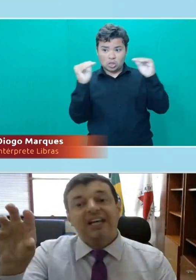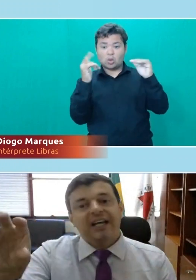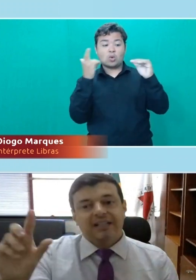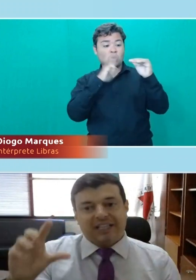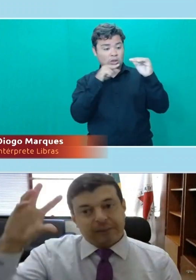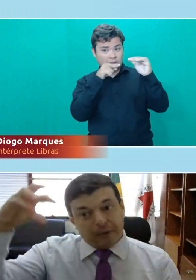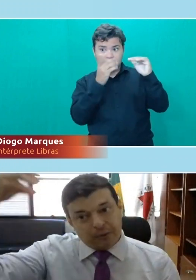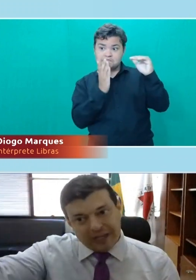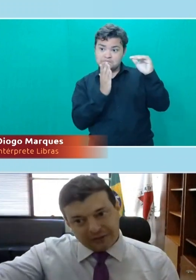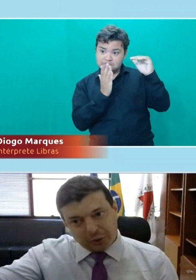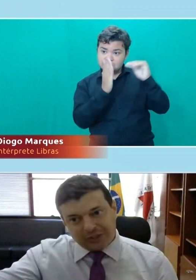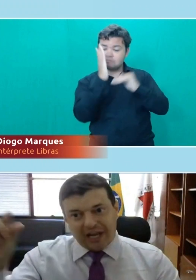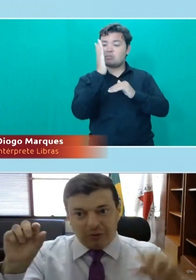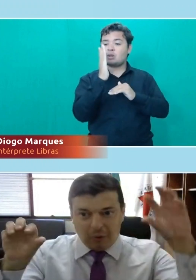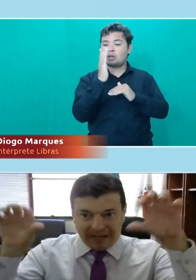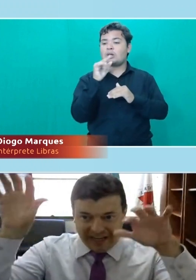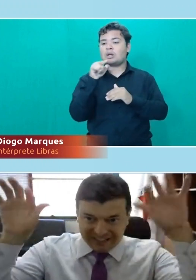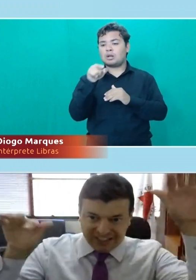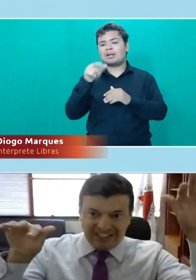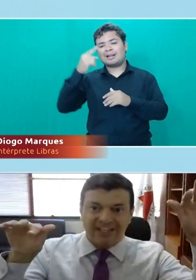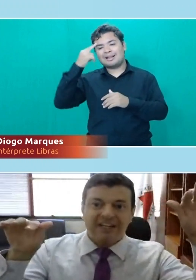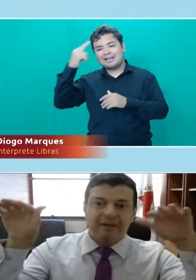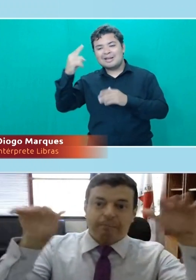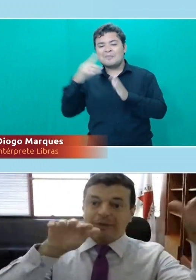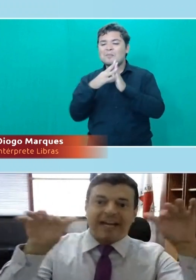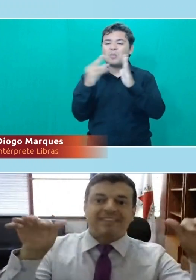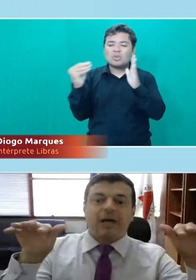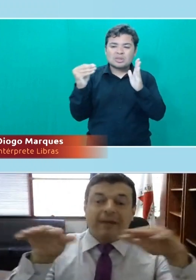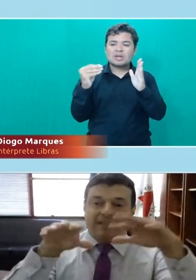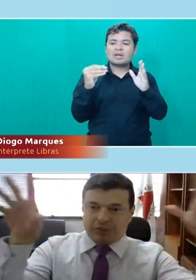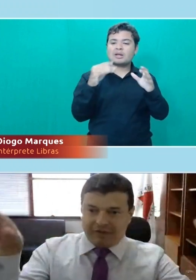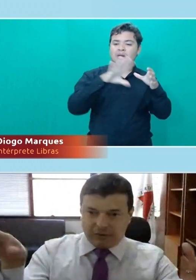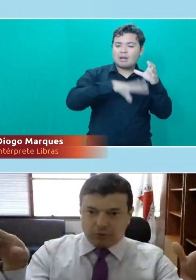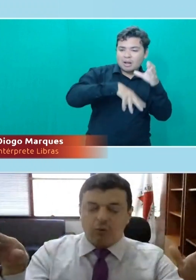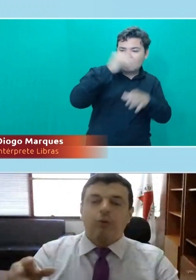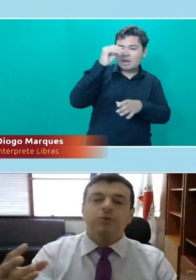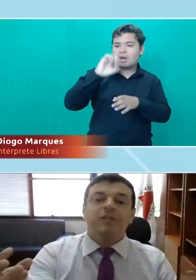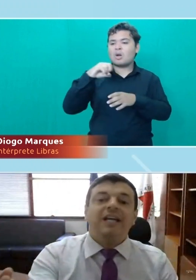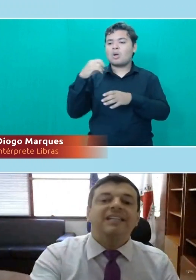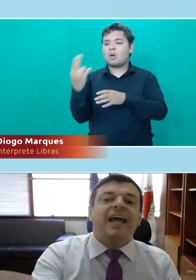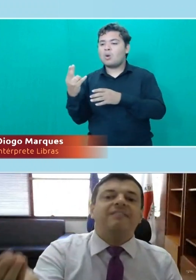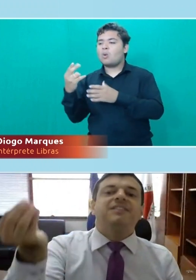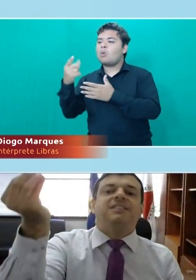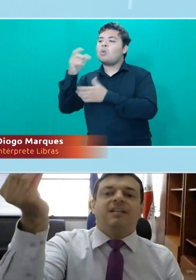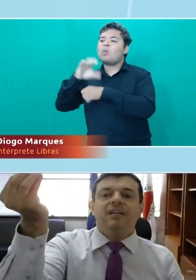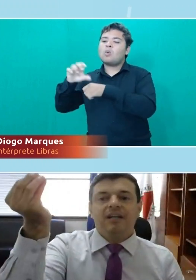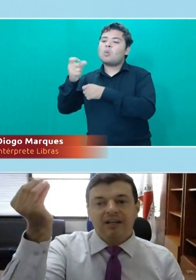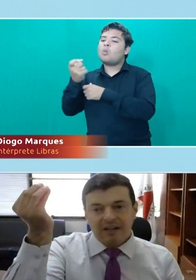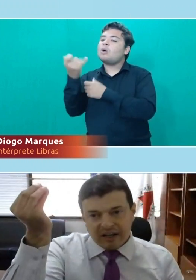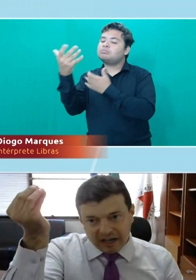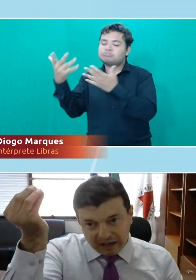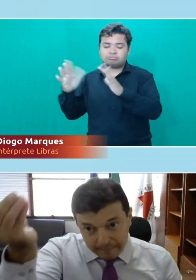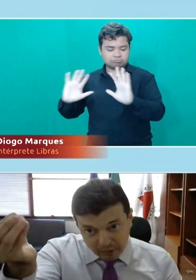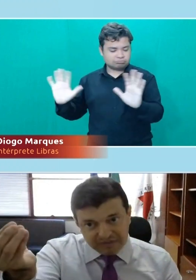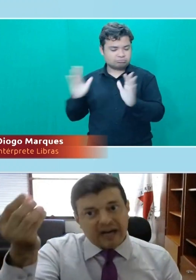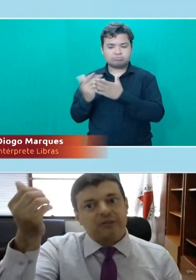para cotista, seja pelo modelo de sorteio ou aquele de ponderação entre os concursos, ele deve ser